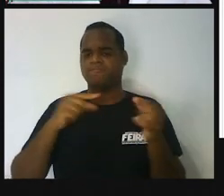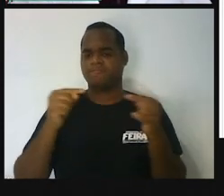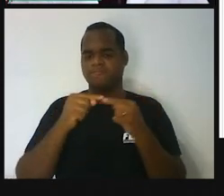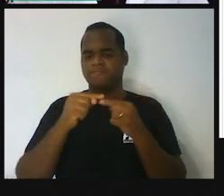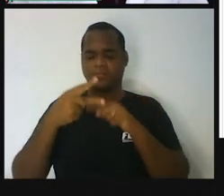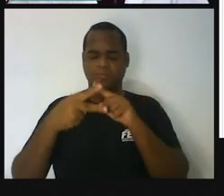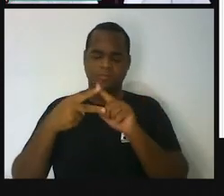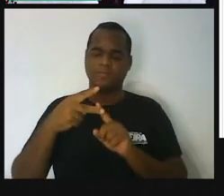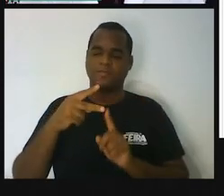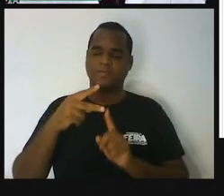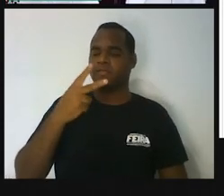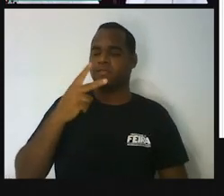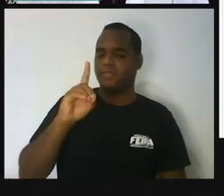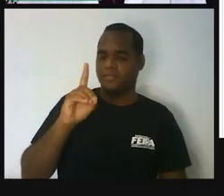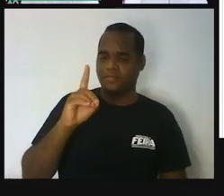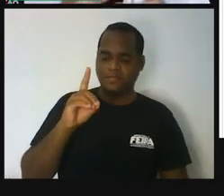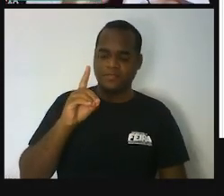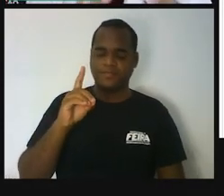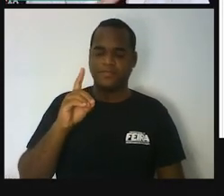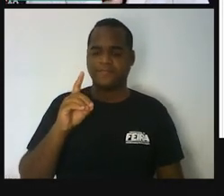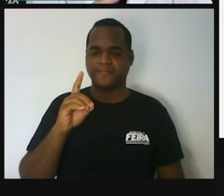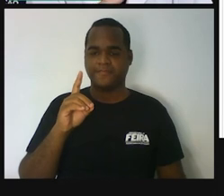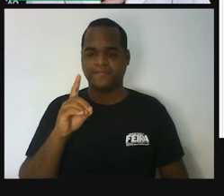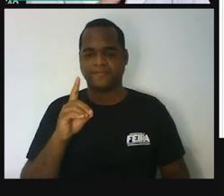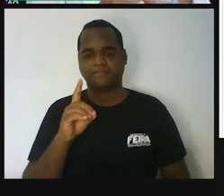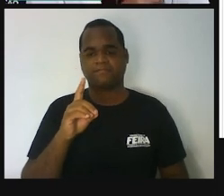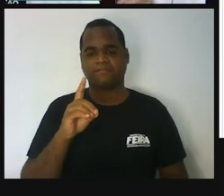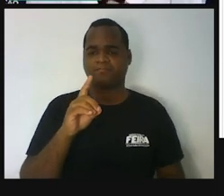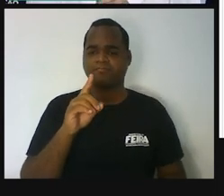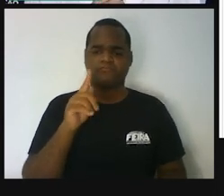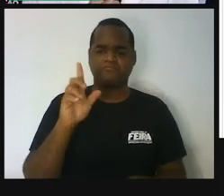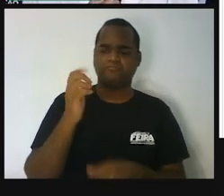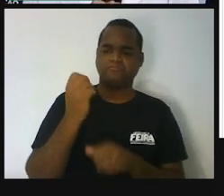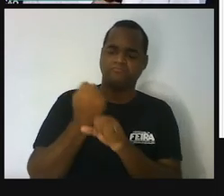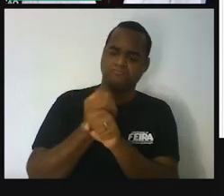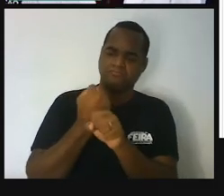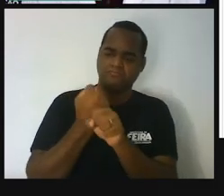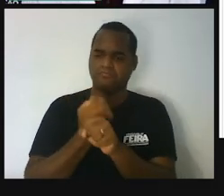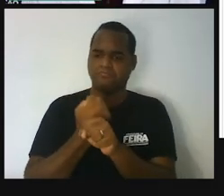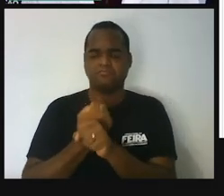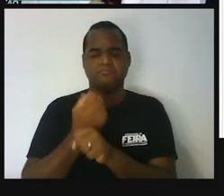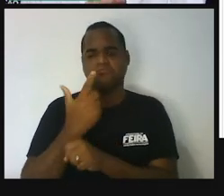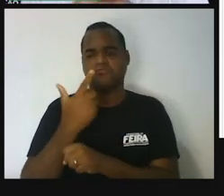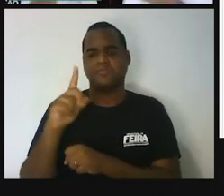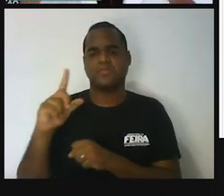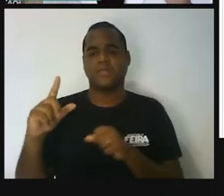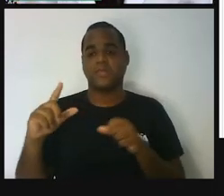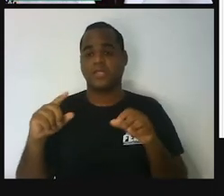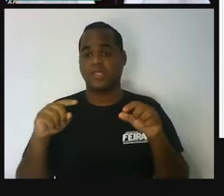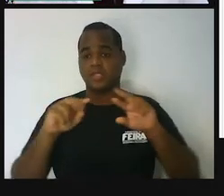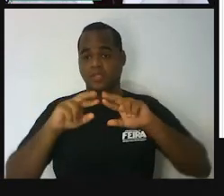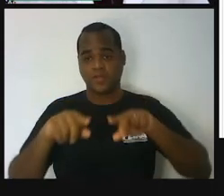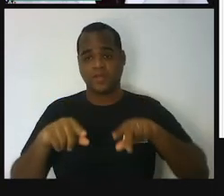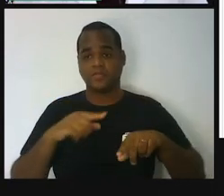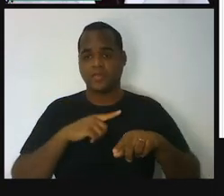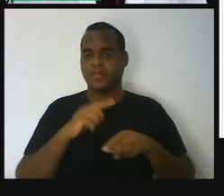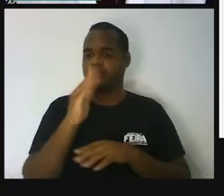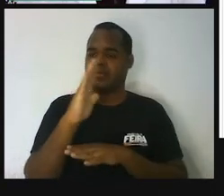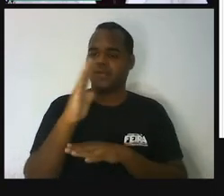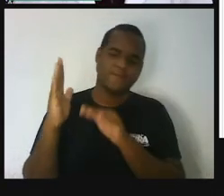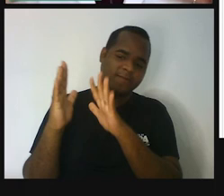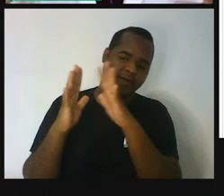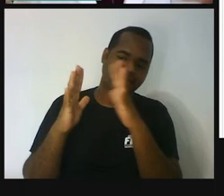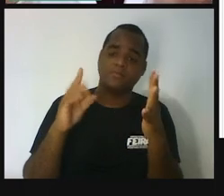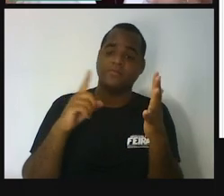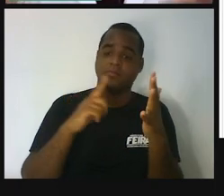têm duas dimensões. Não só em construções, né? Mas em, por exemplo, elementos da natureza. Se